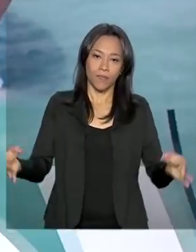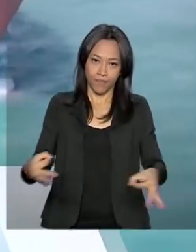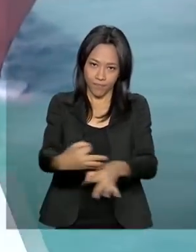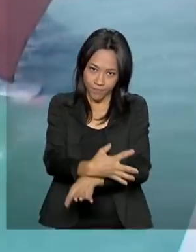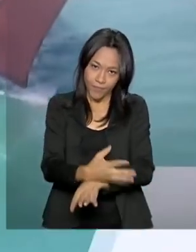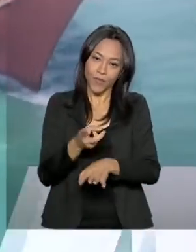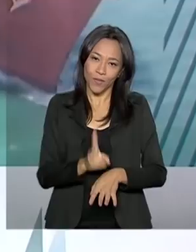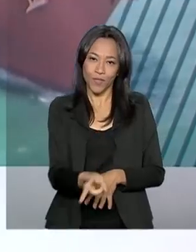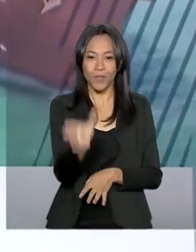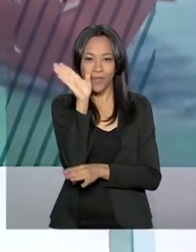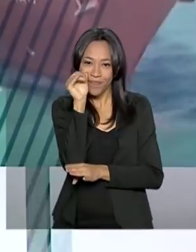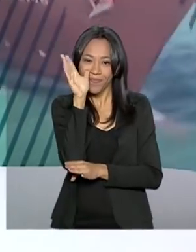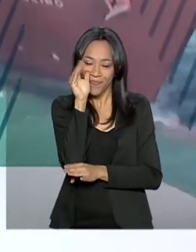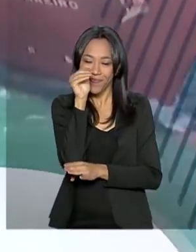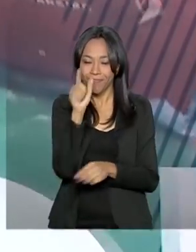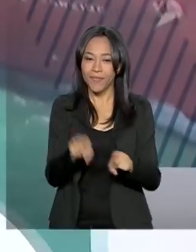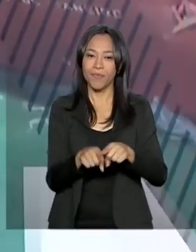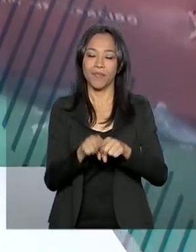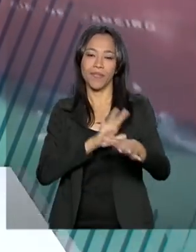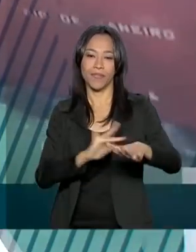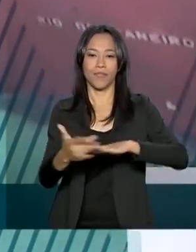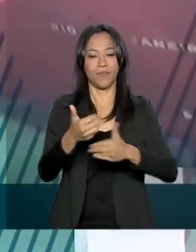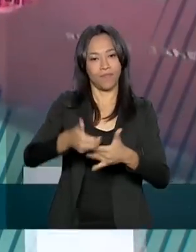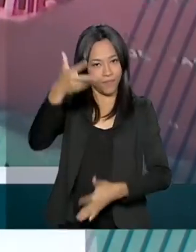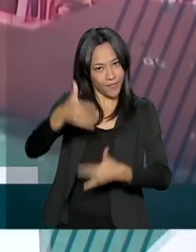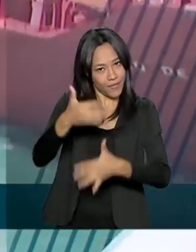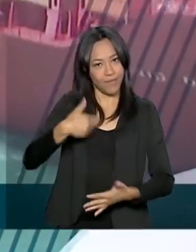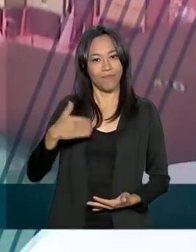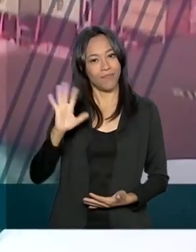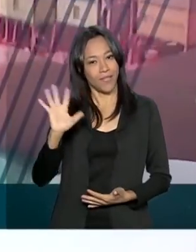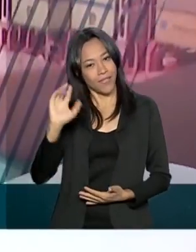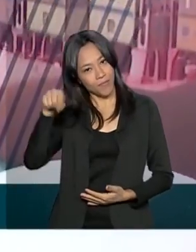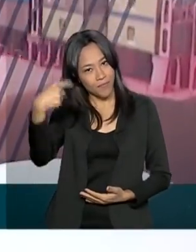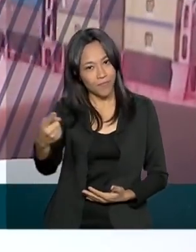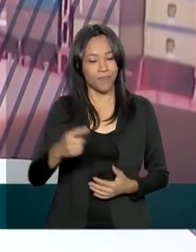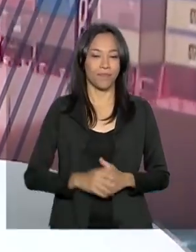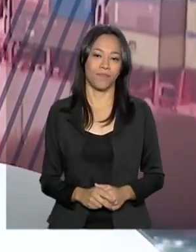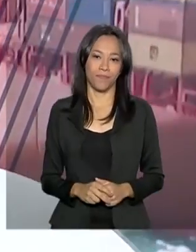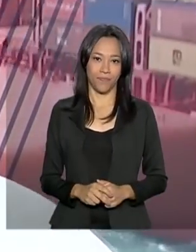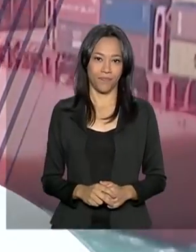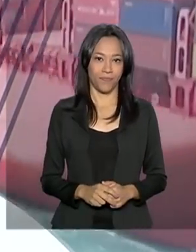por aqui. Continue nos acompanhando também pelas redes sociais. Até a próxima edição!